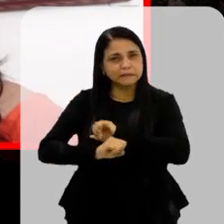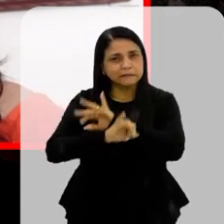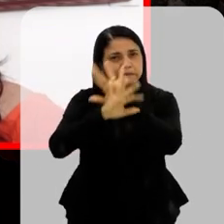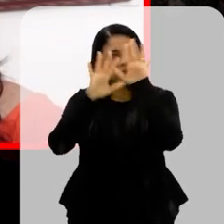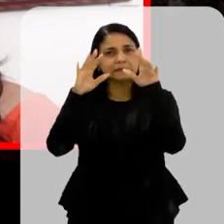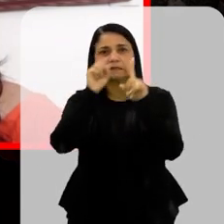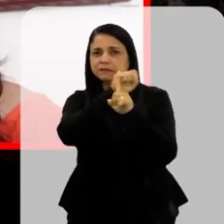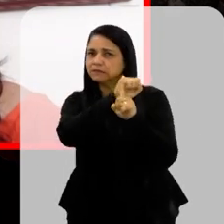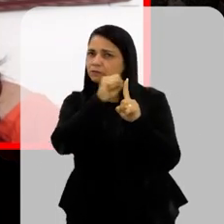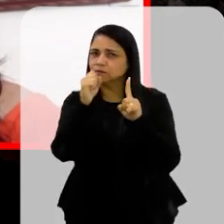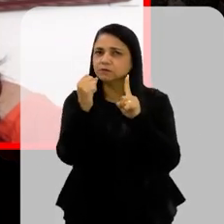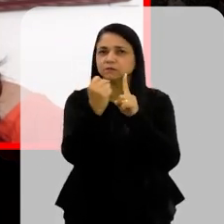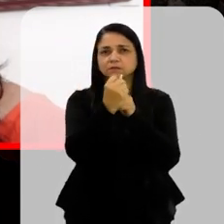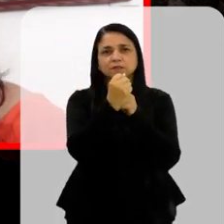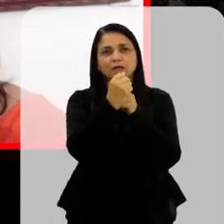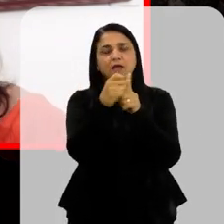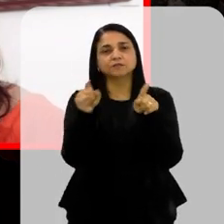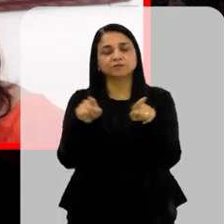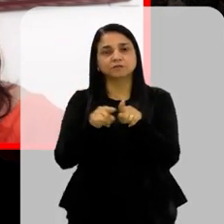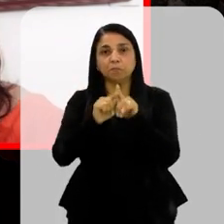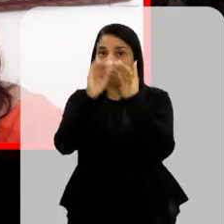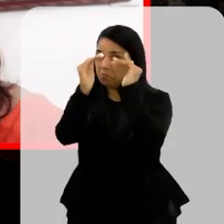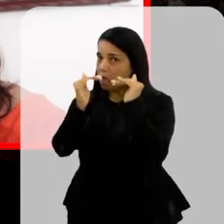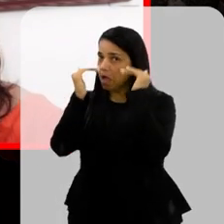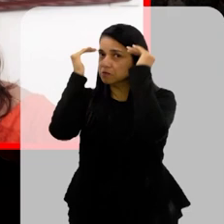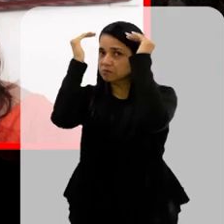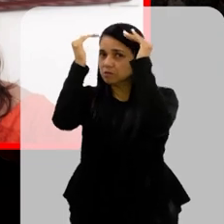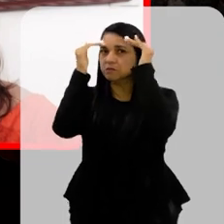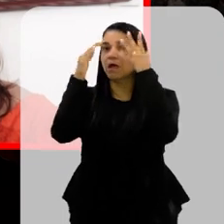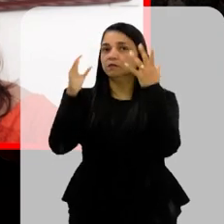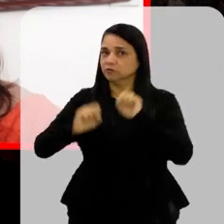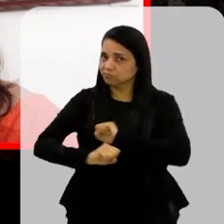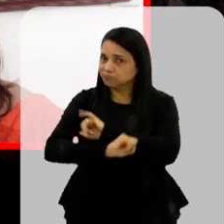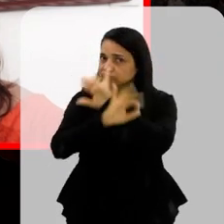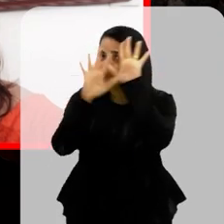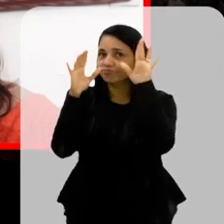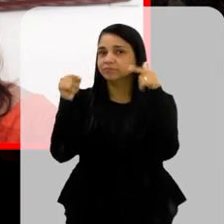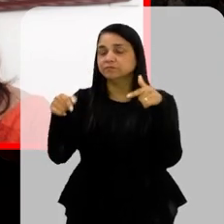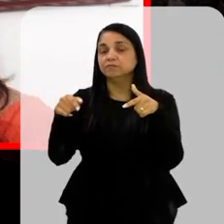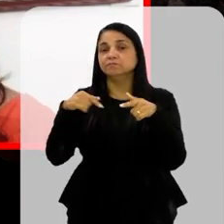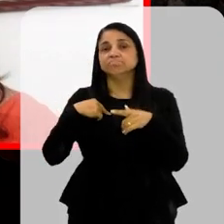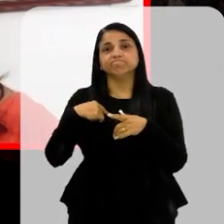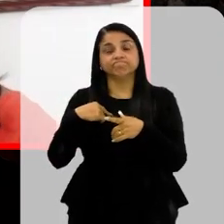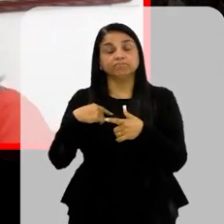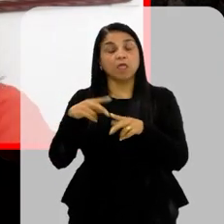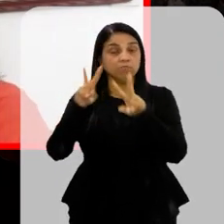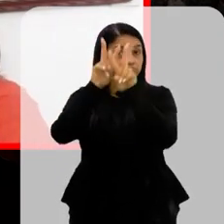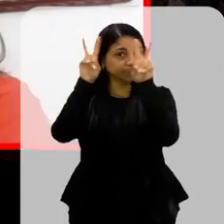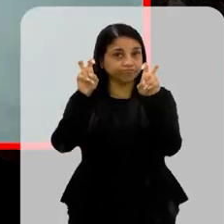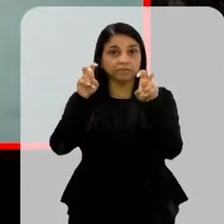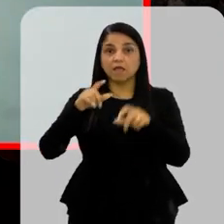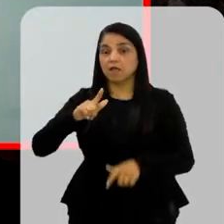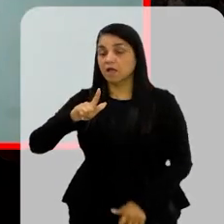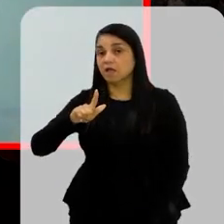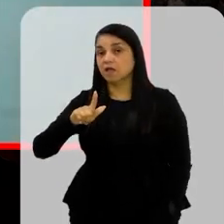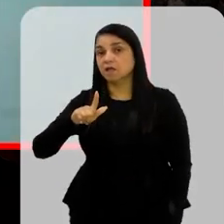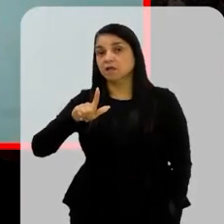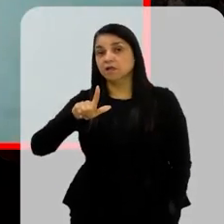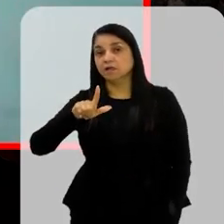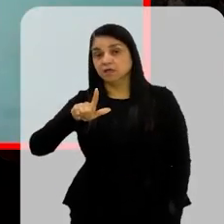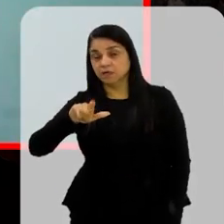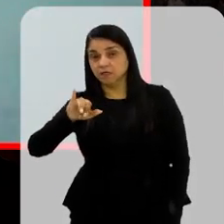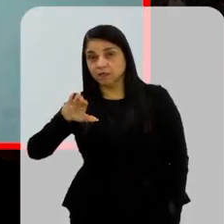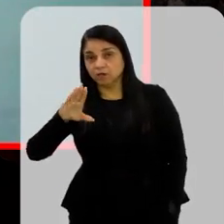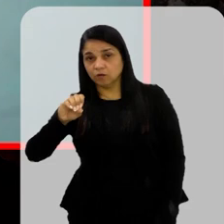Esclarecimento Para a sociedade Também para as autoridades Essa questão Do glicosímetro É algo muito sério A partir do momento